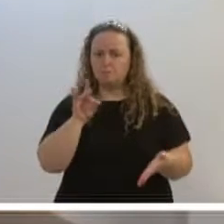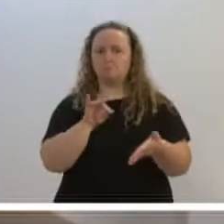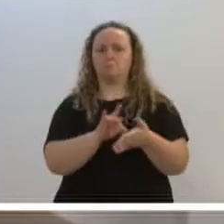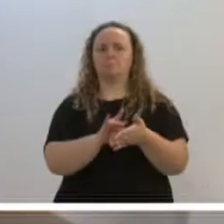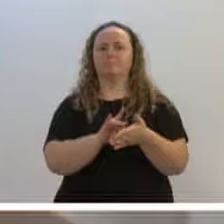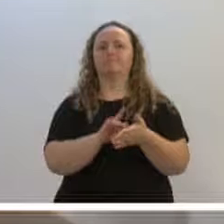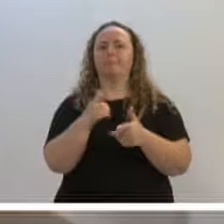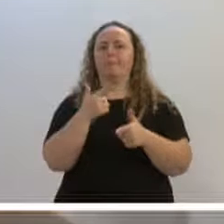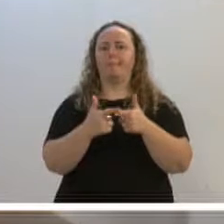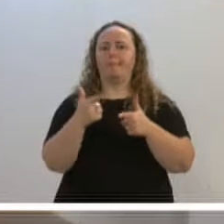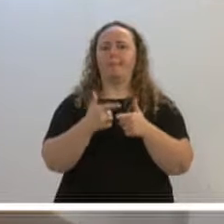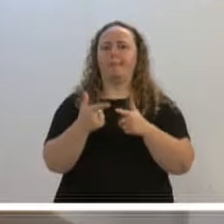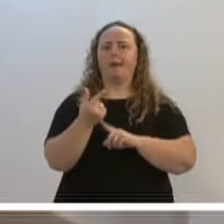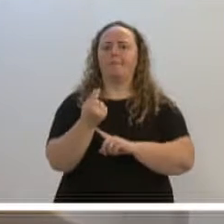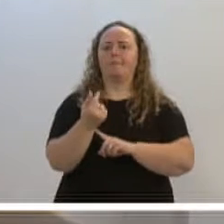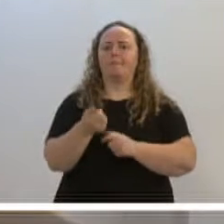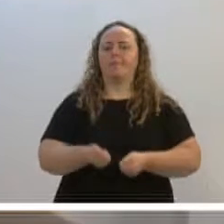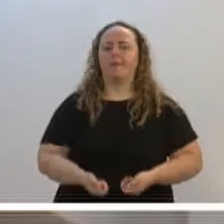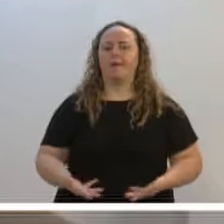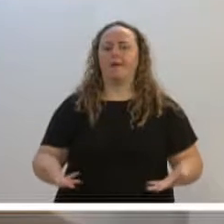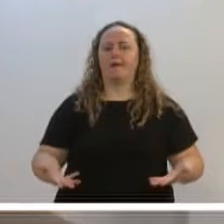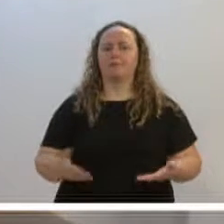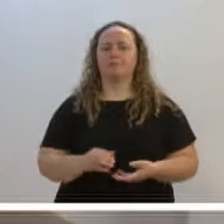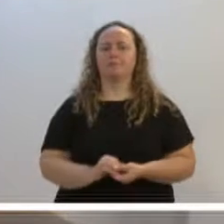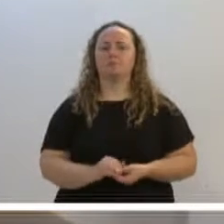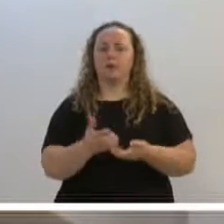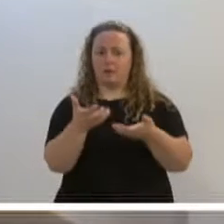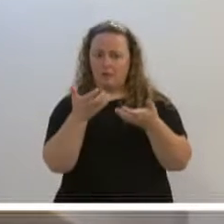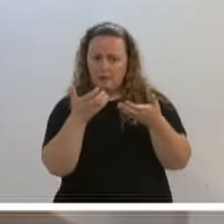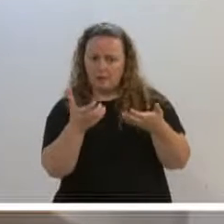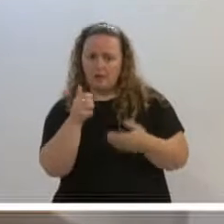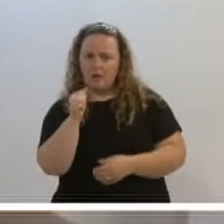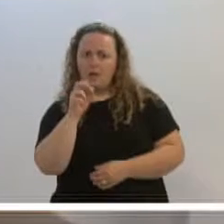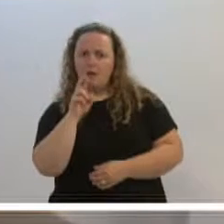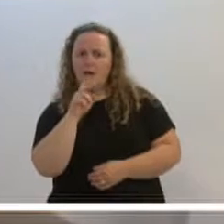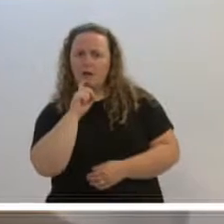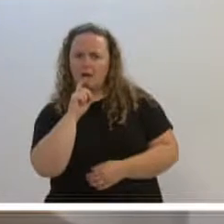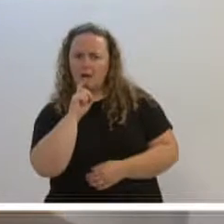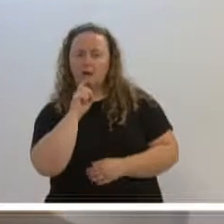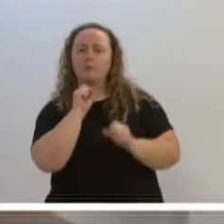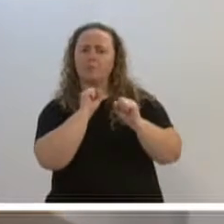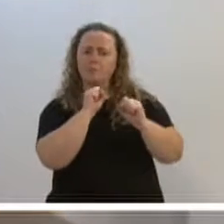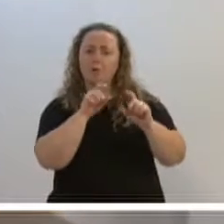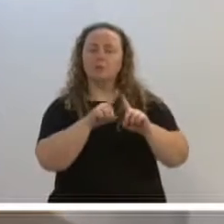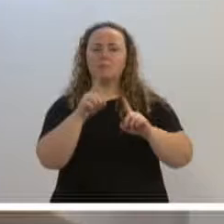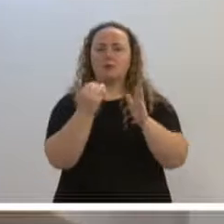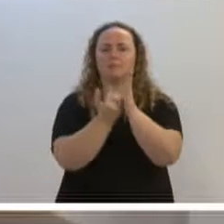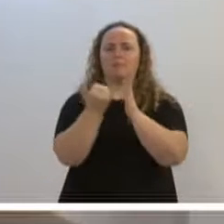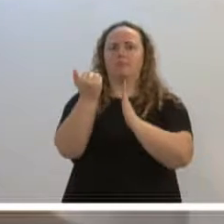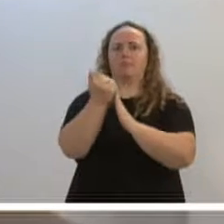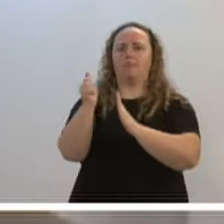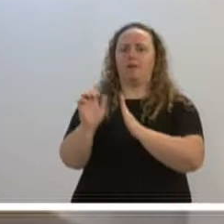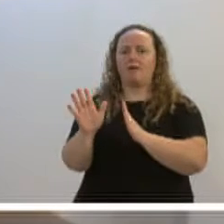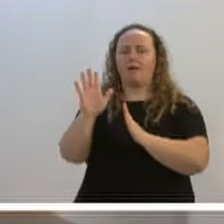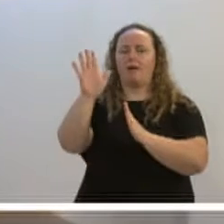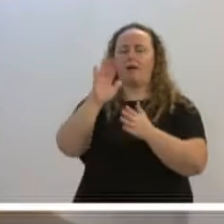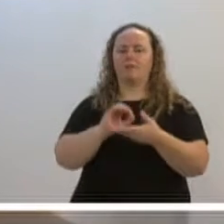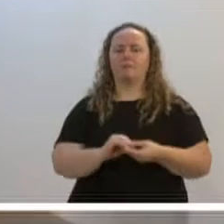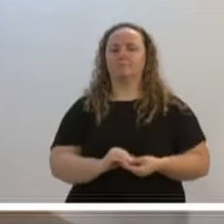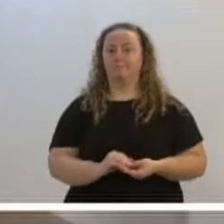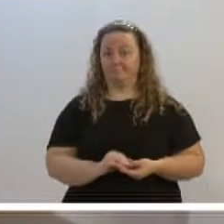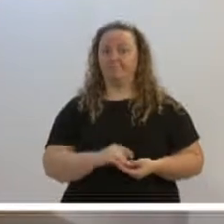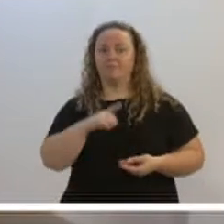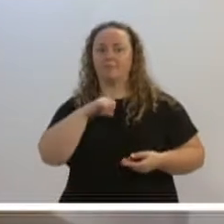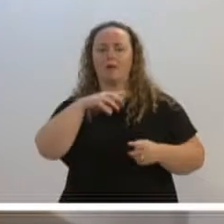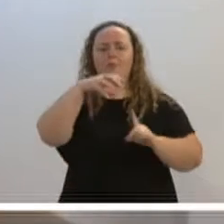custo. Queremos ar-condicionado? Podemos ter. Mas isso vai impactar no custo. Queremos as plataformas? Podemos ter. Mas